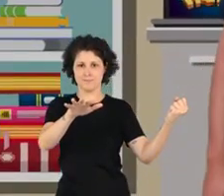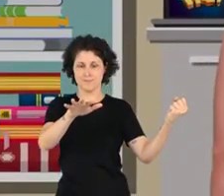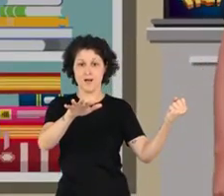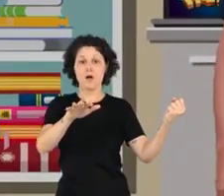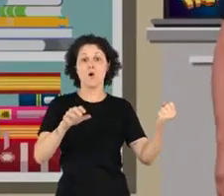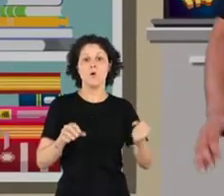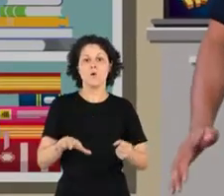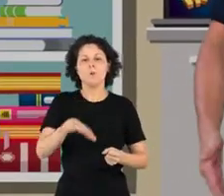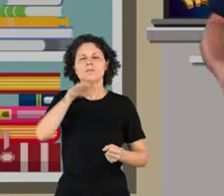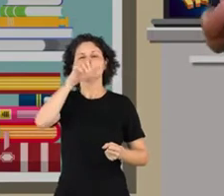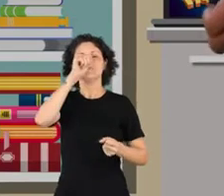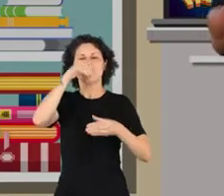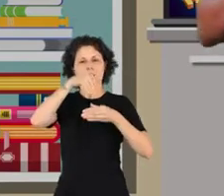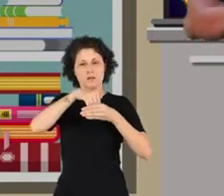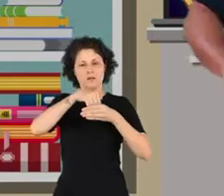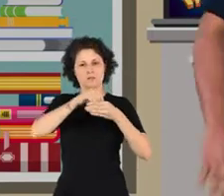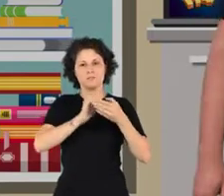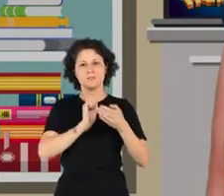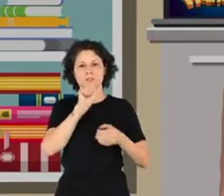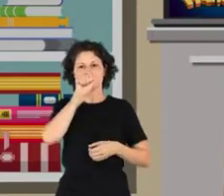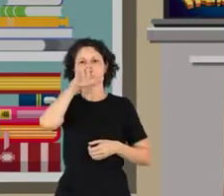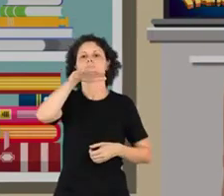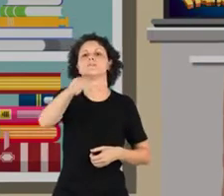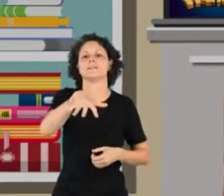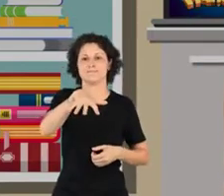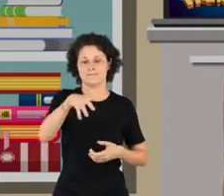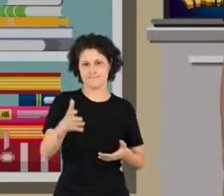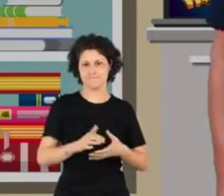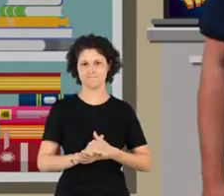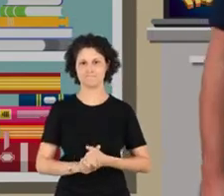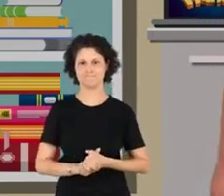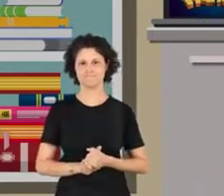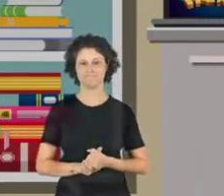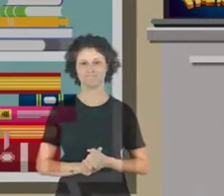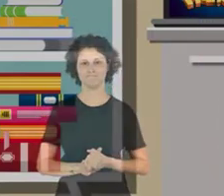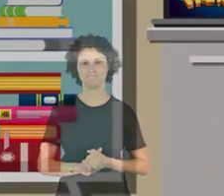Ou seja, o ar entra e sai do nosso corpo. Vamos ver?